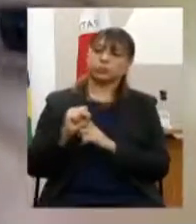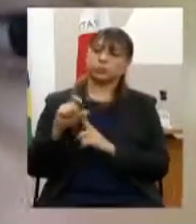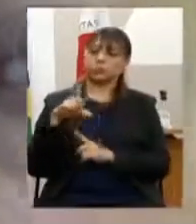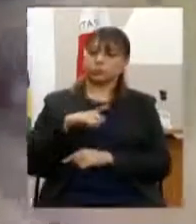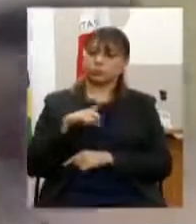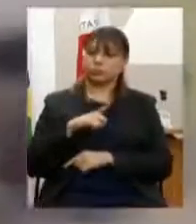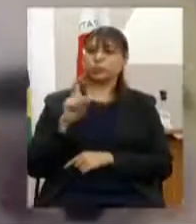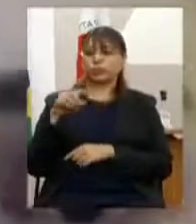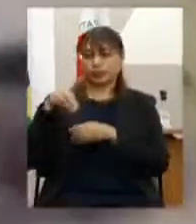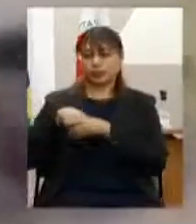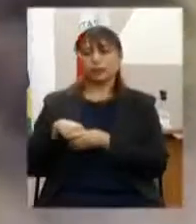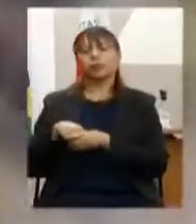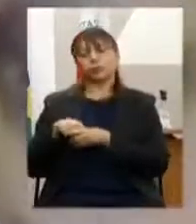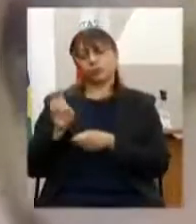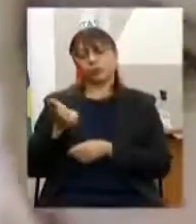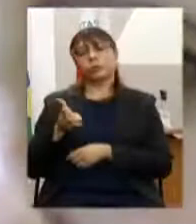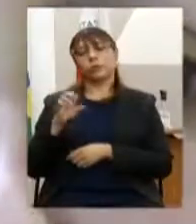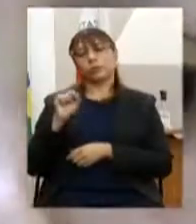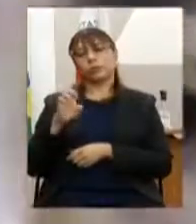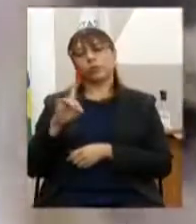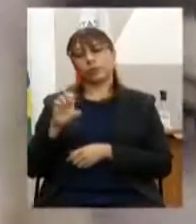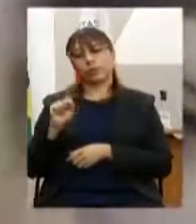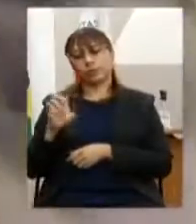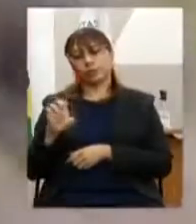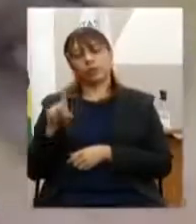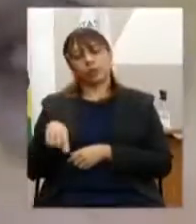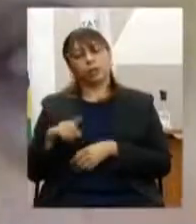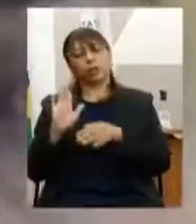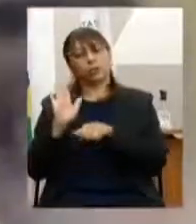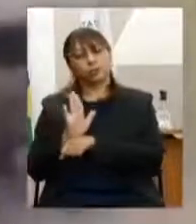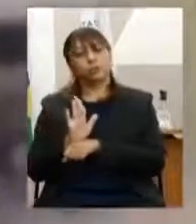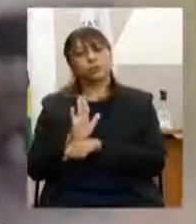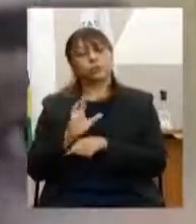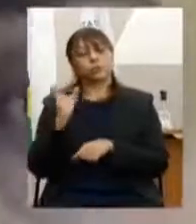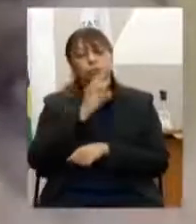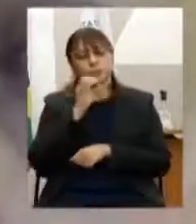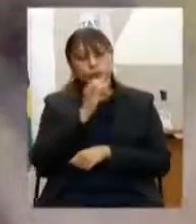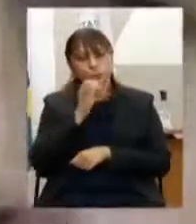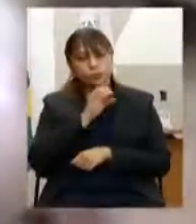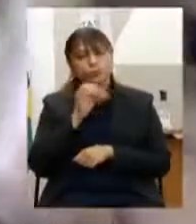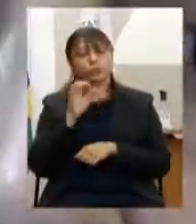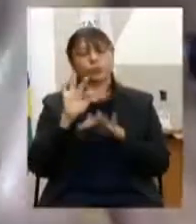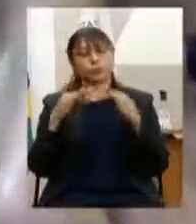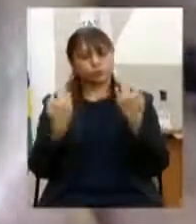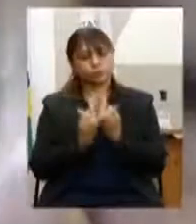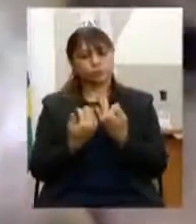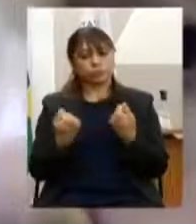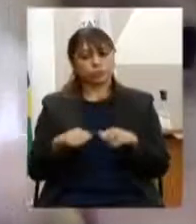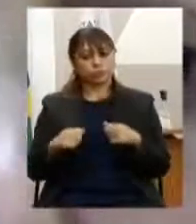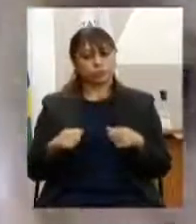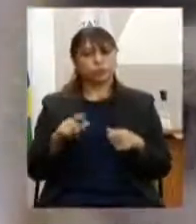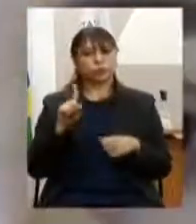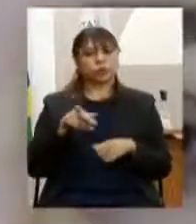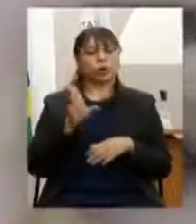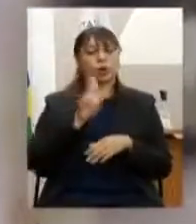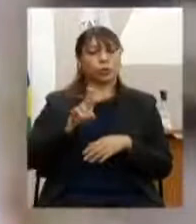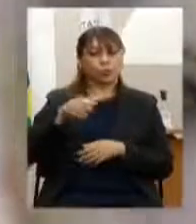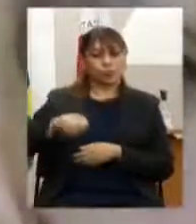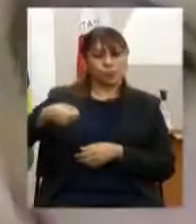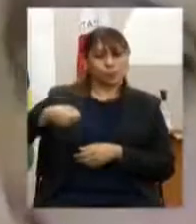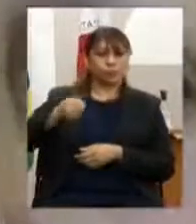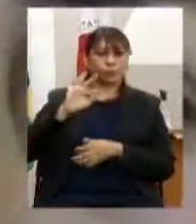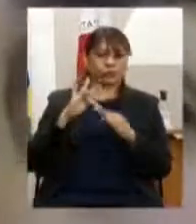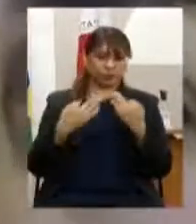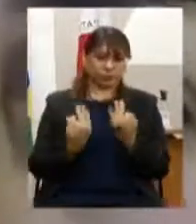CEDESI. Uma ação é auxílio emergencial temporários para famílias beneficiárias do programa Bolsa Família em